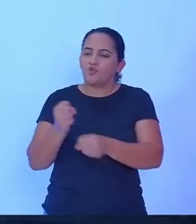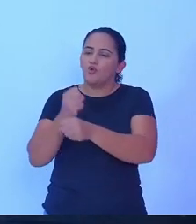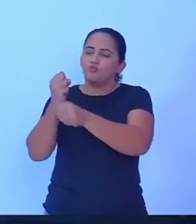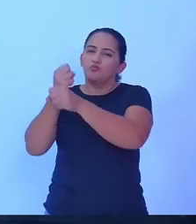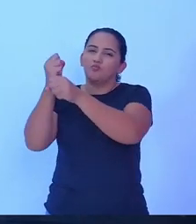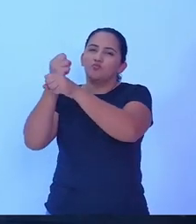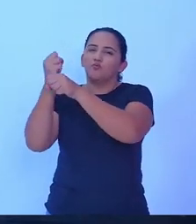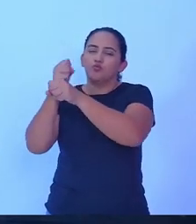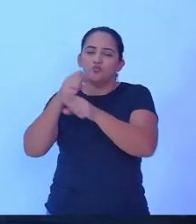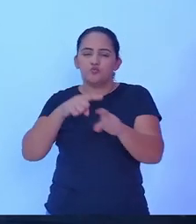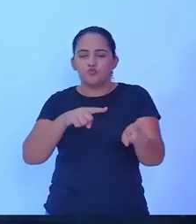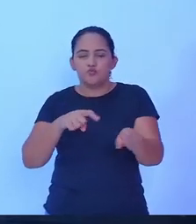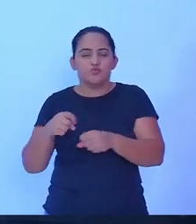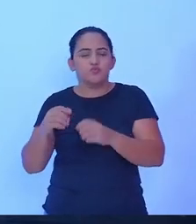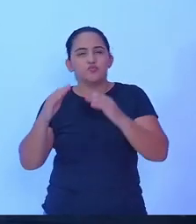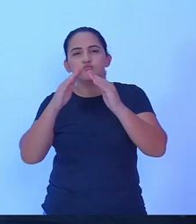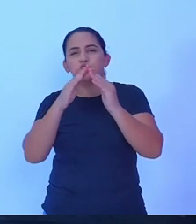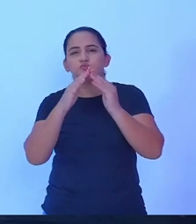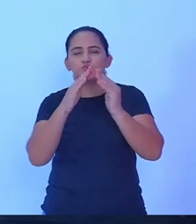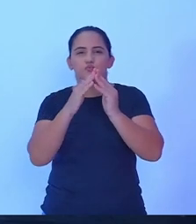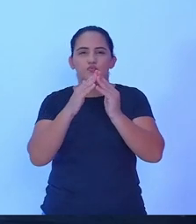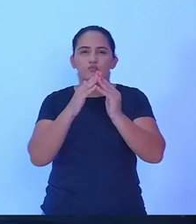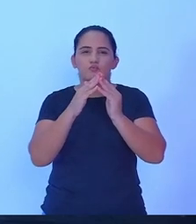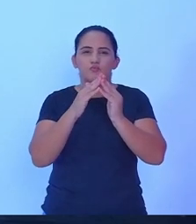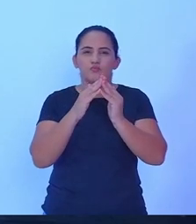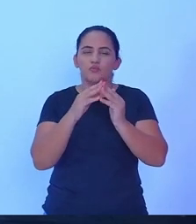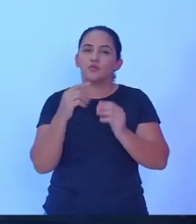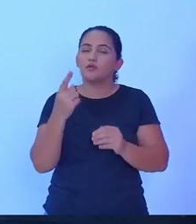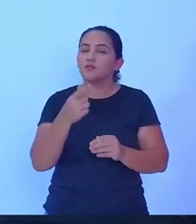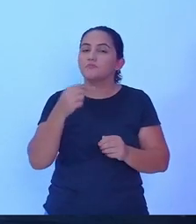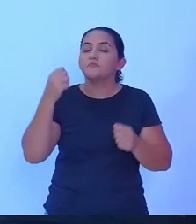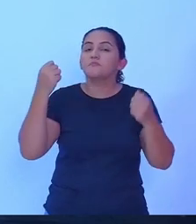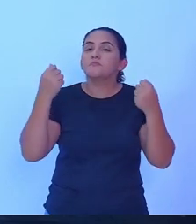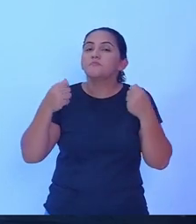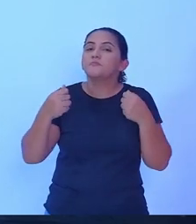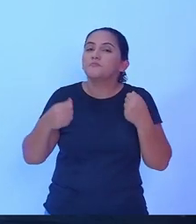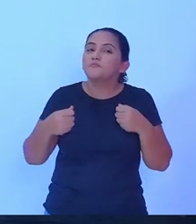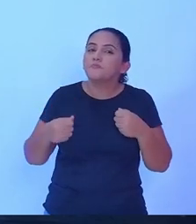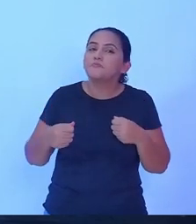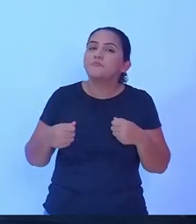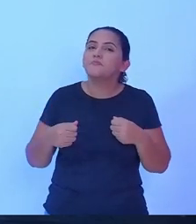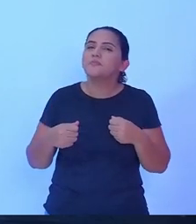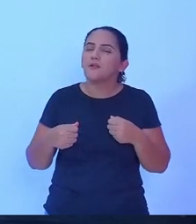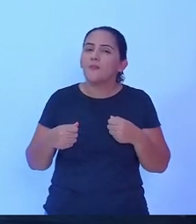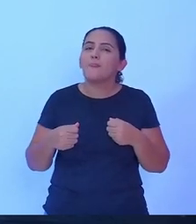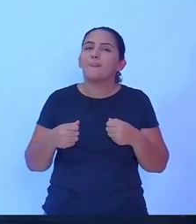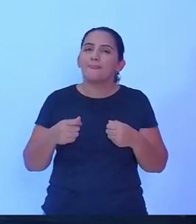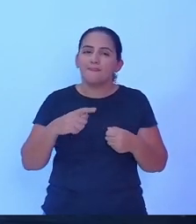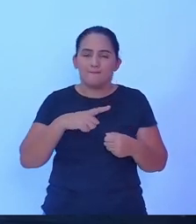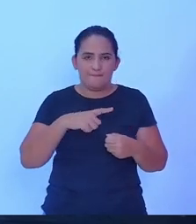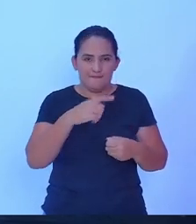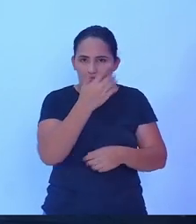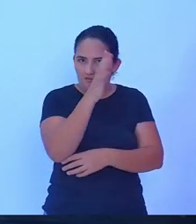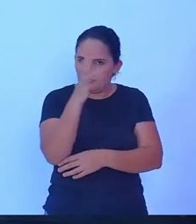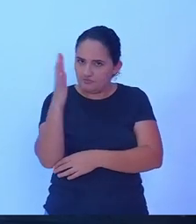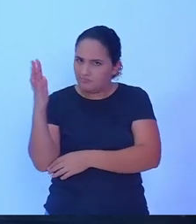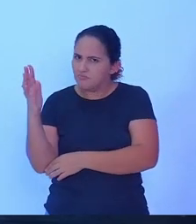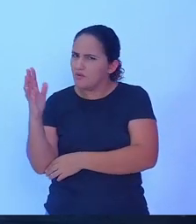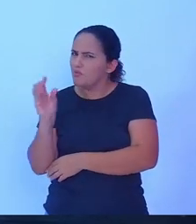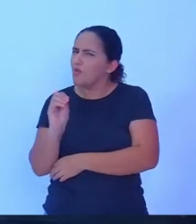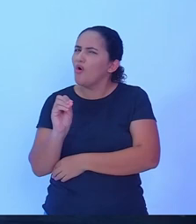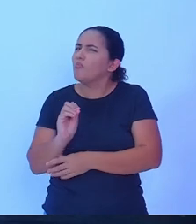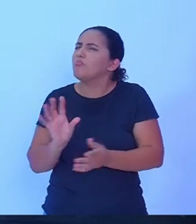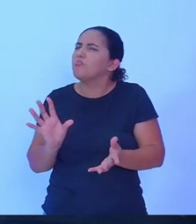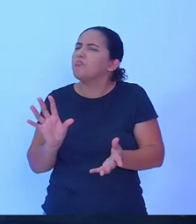suas propriedades e com isso nós temos que saber que tem a situação ambiental mas também temos que saber como resolver o